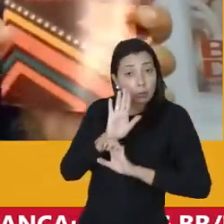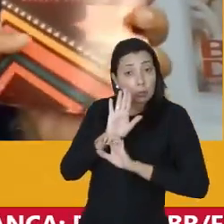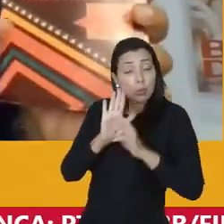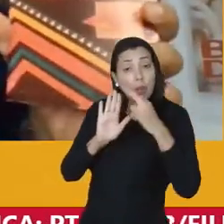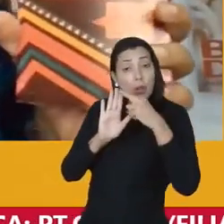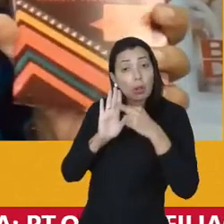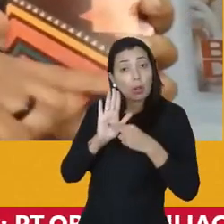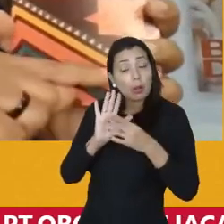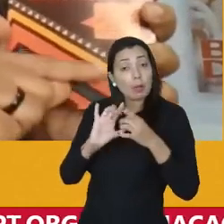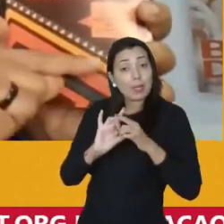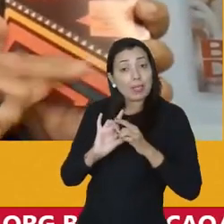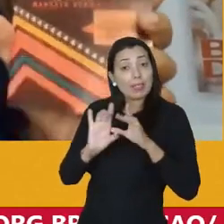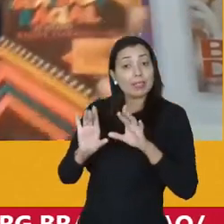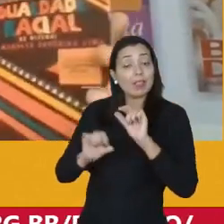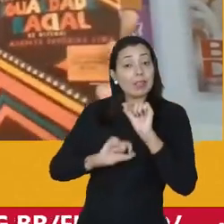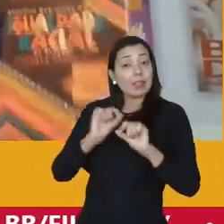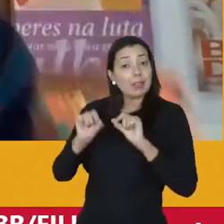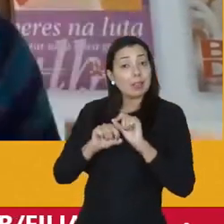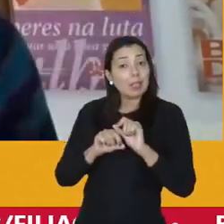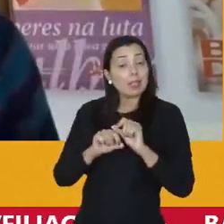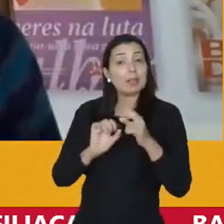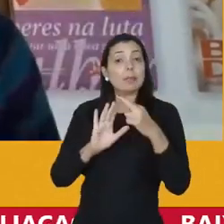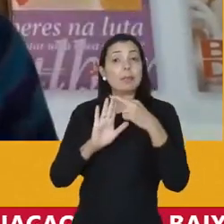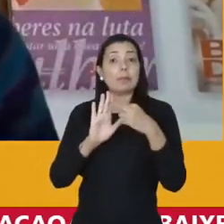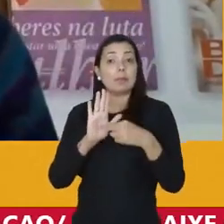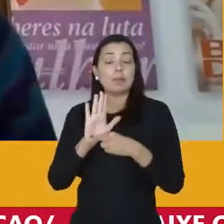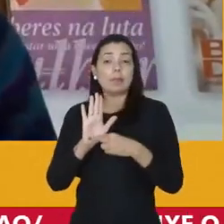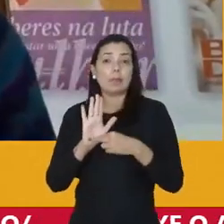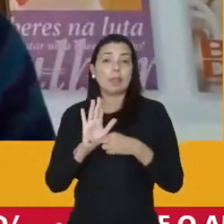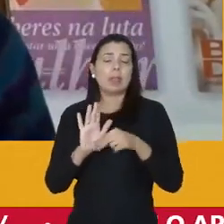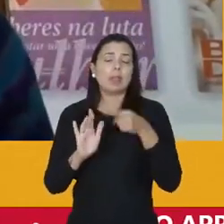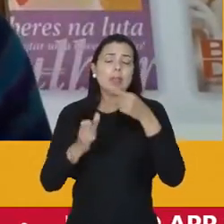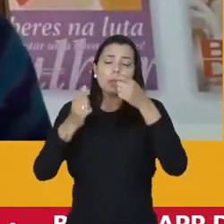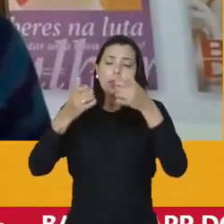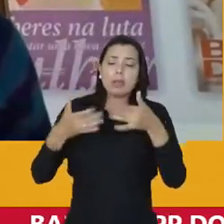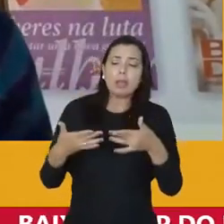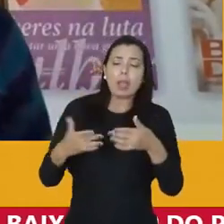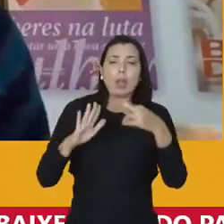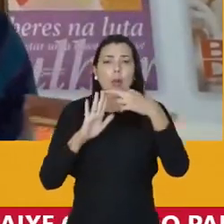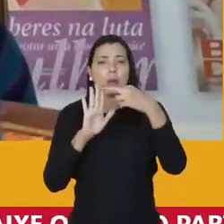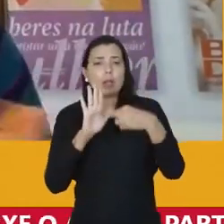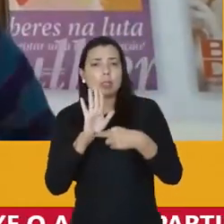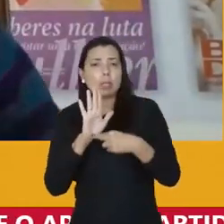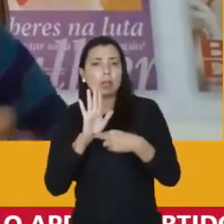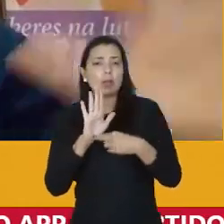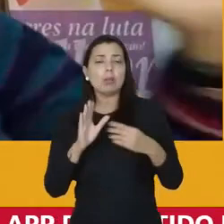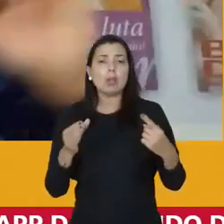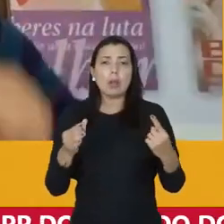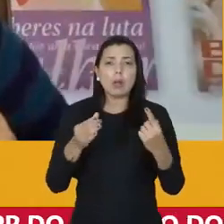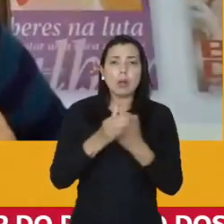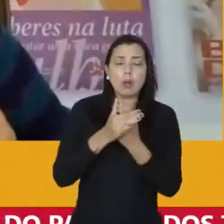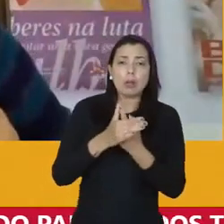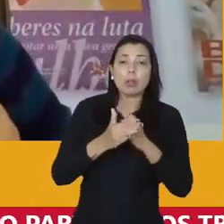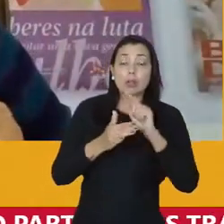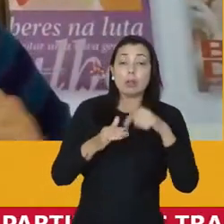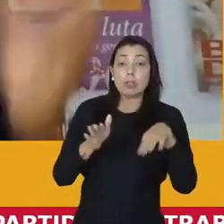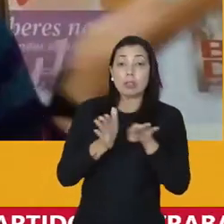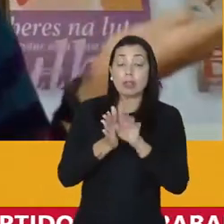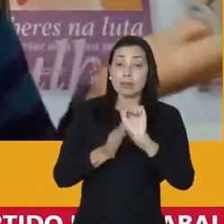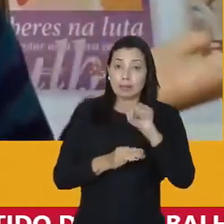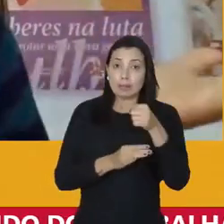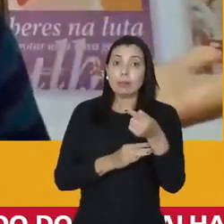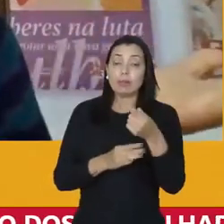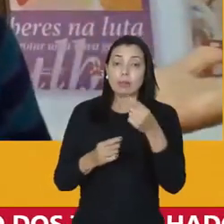mas deixaram uma brecha na regulamentação, dizendo, sabe o quê? A regulamentação da cota vai vir depois.